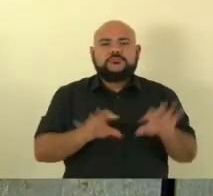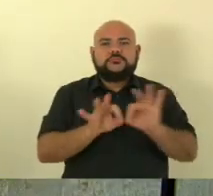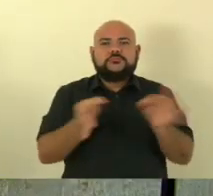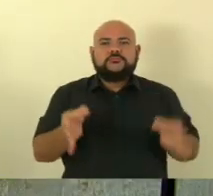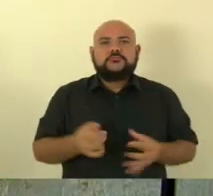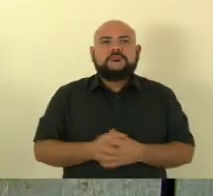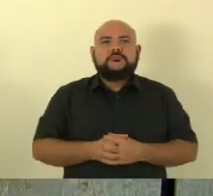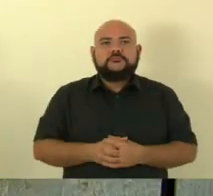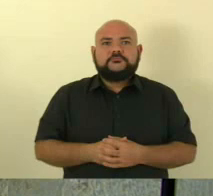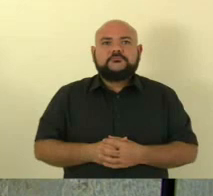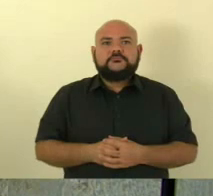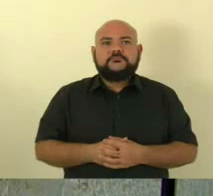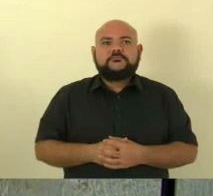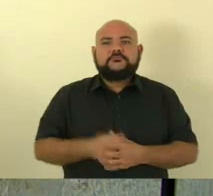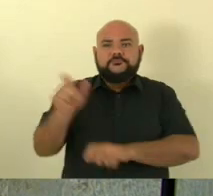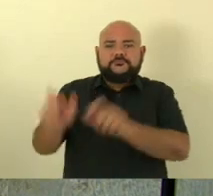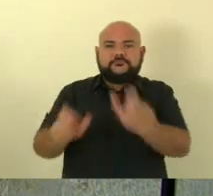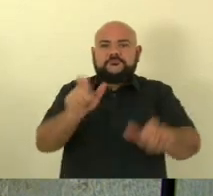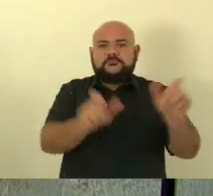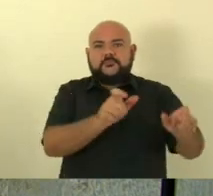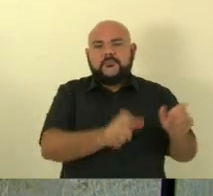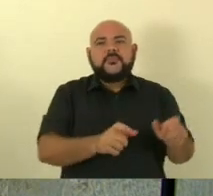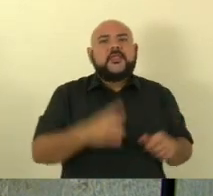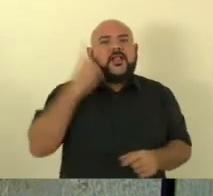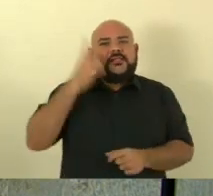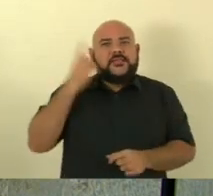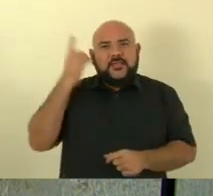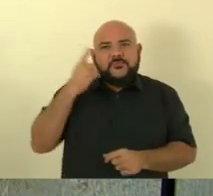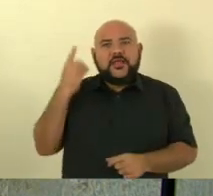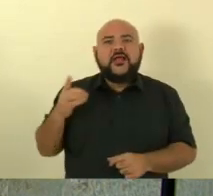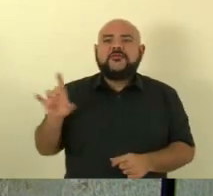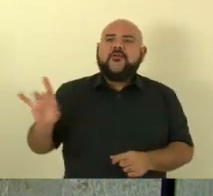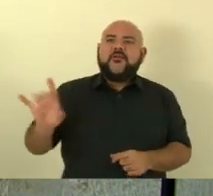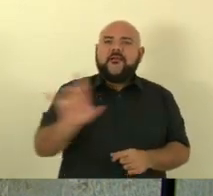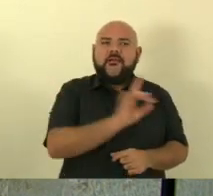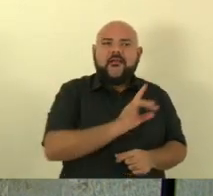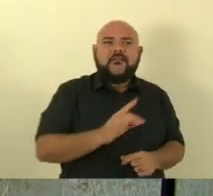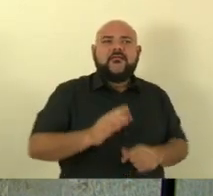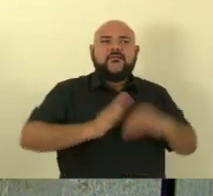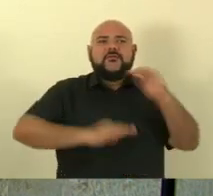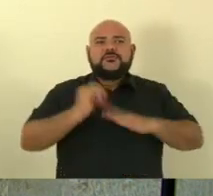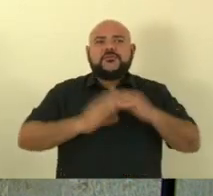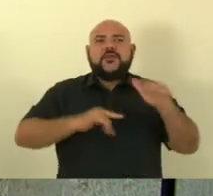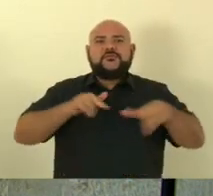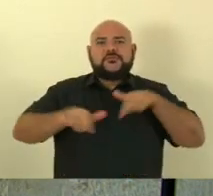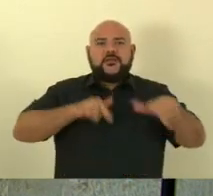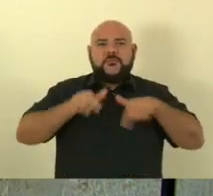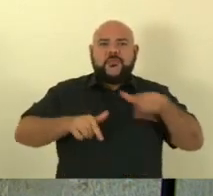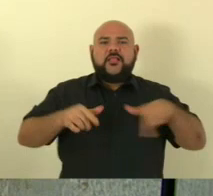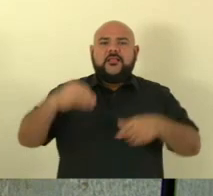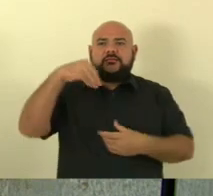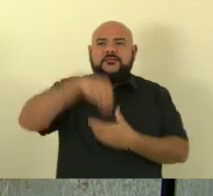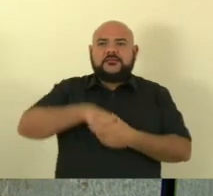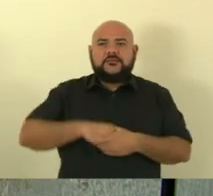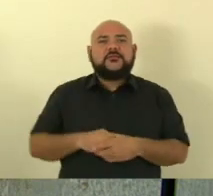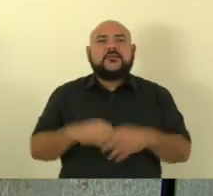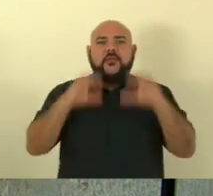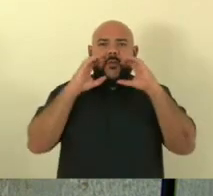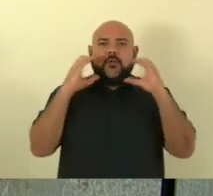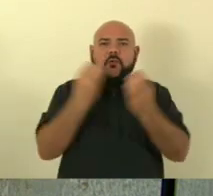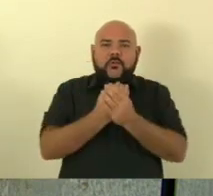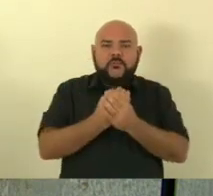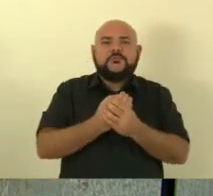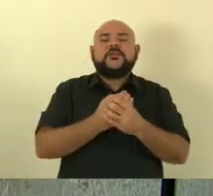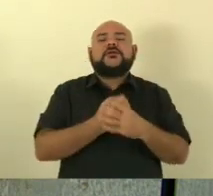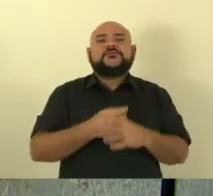Senhor Presidente, senhores e senhoras deputados, servidores da Assembleia Legislativa, comunidade capixaba que nos assiste através